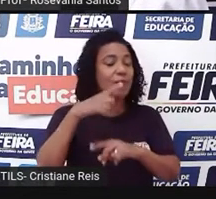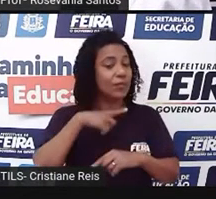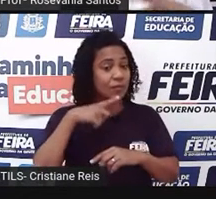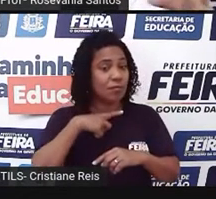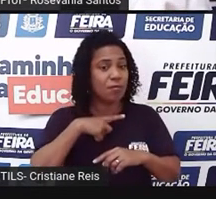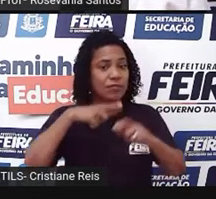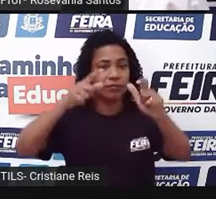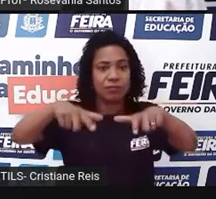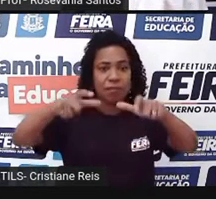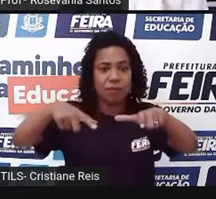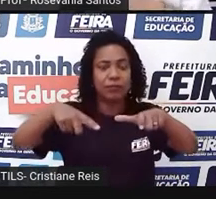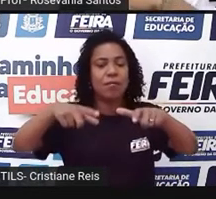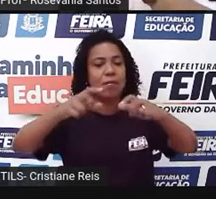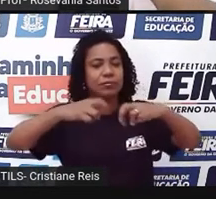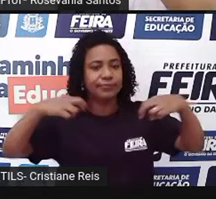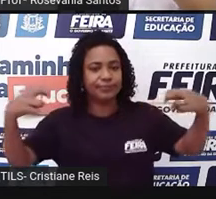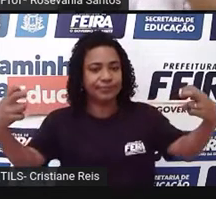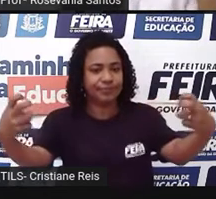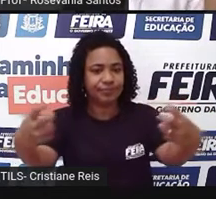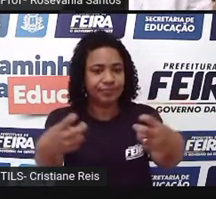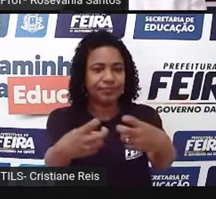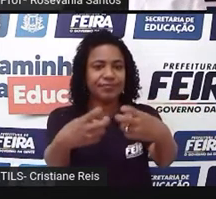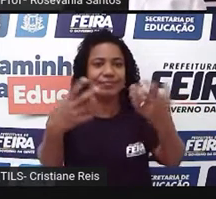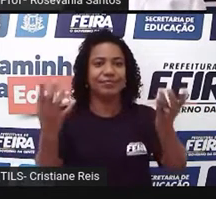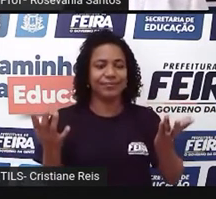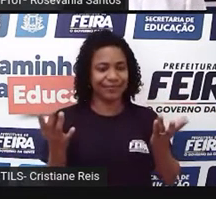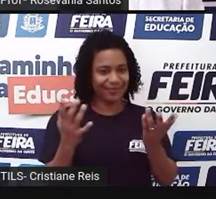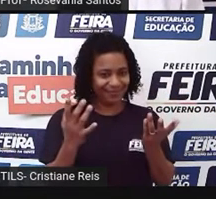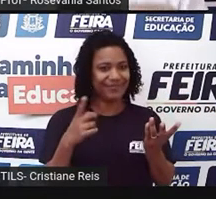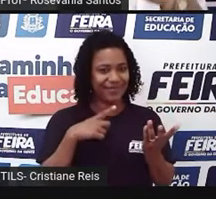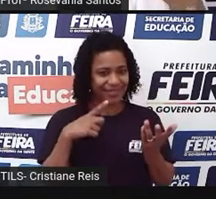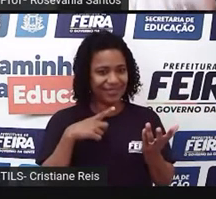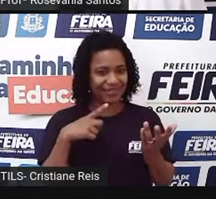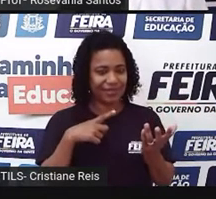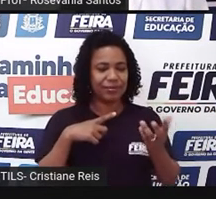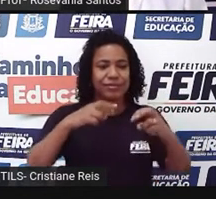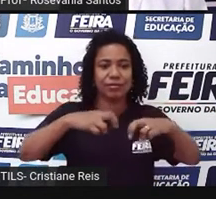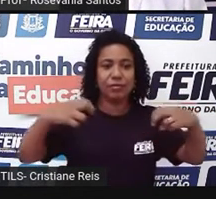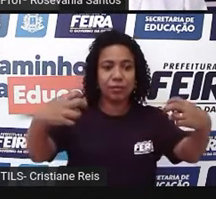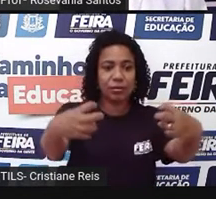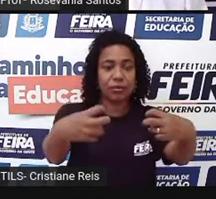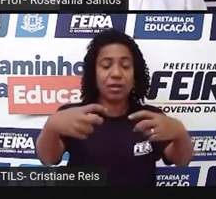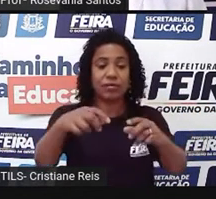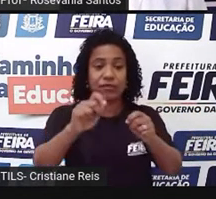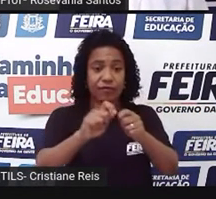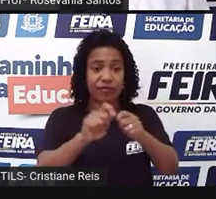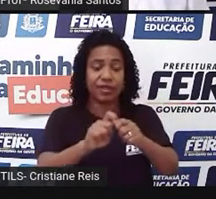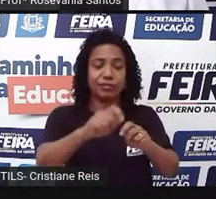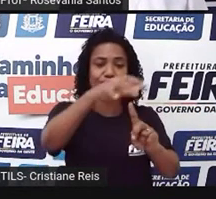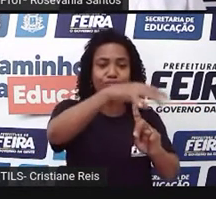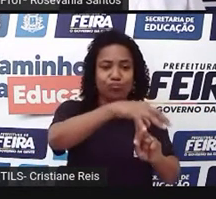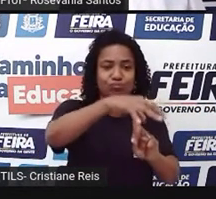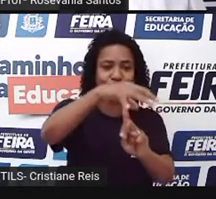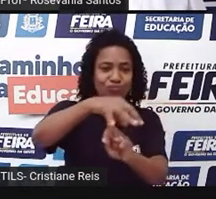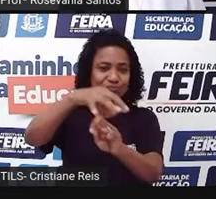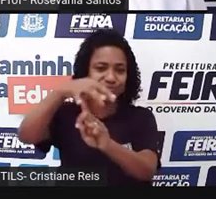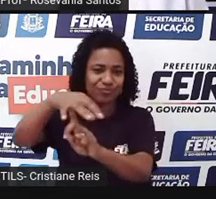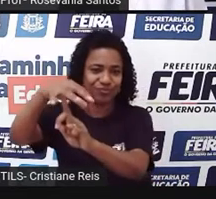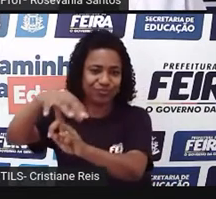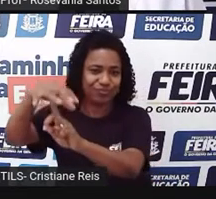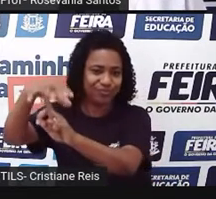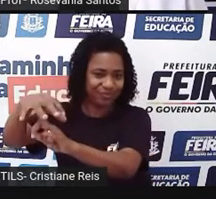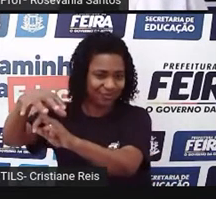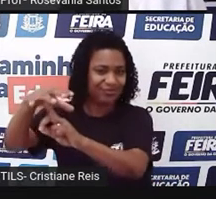ou seja, você tem uma praça, você tem uma área lá reservada, e você faz esse evento, né, em